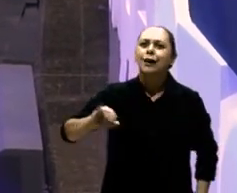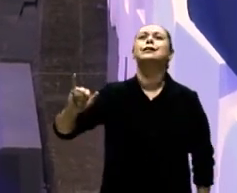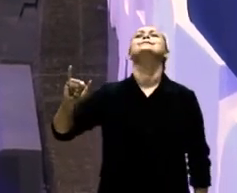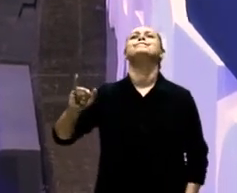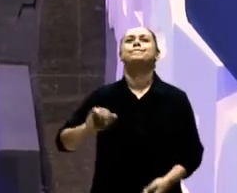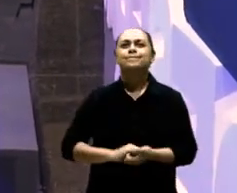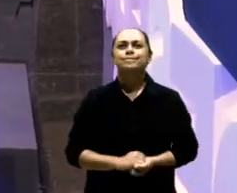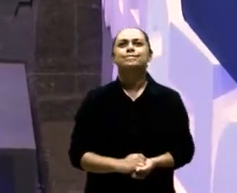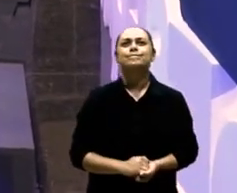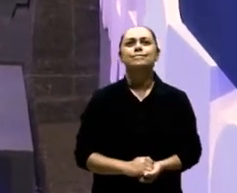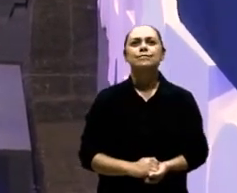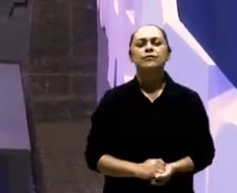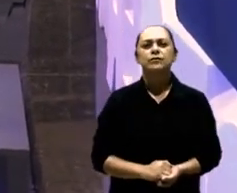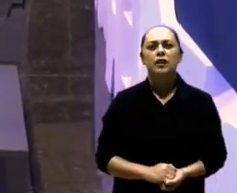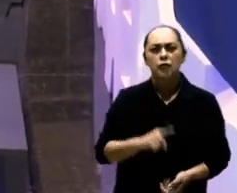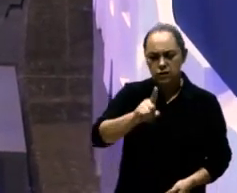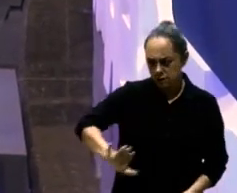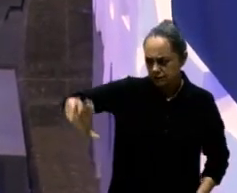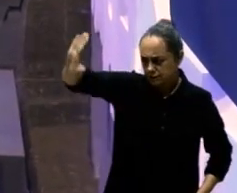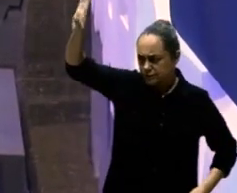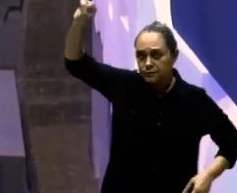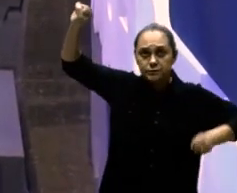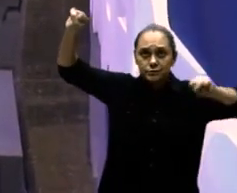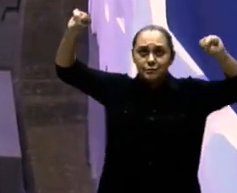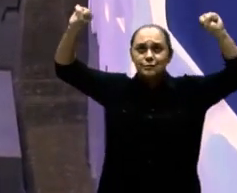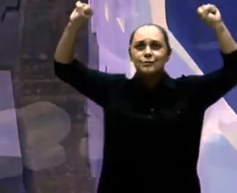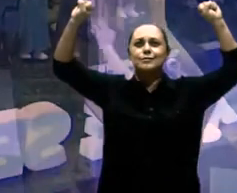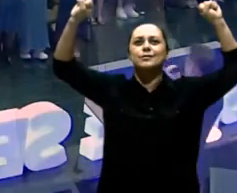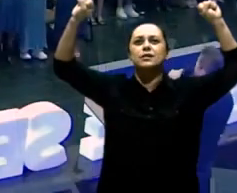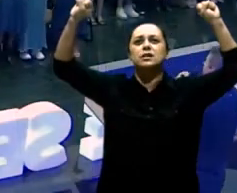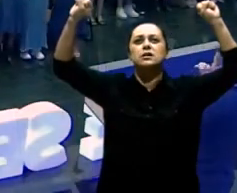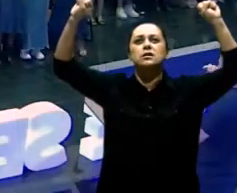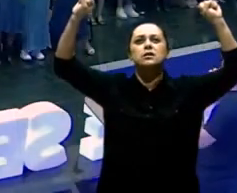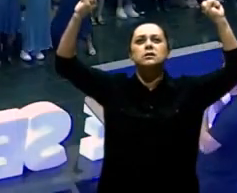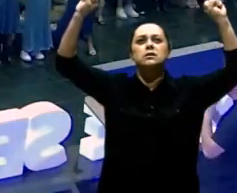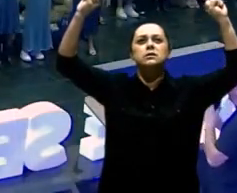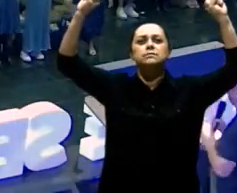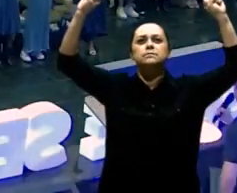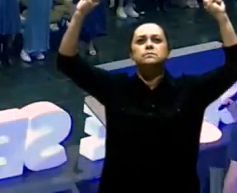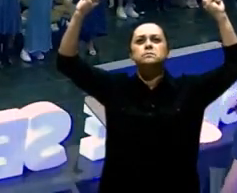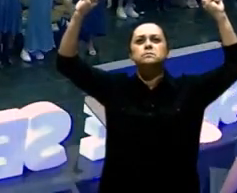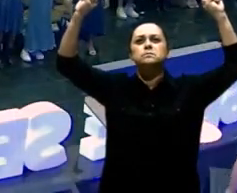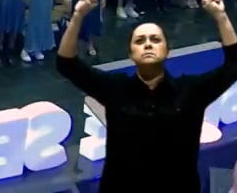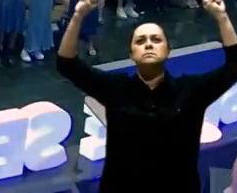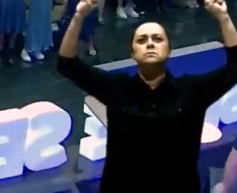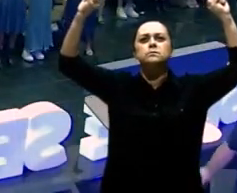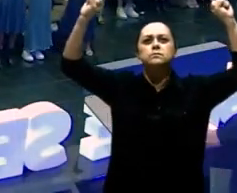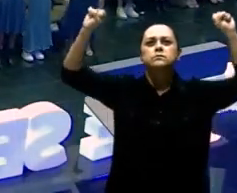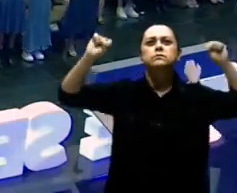Você consegue Levantar a mão Dele A mão dela Para cima Assim Levante o mais Alto que você Puder Isso